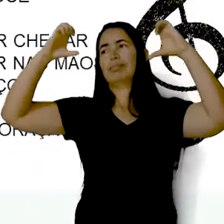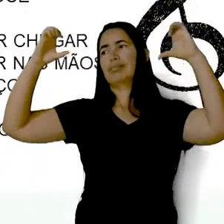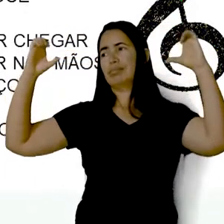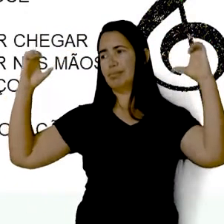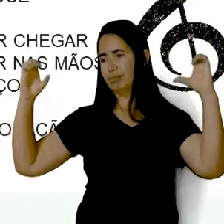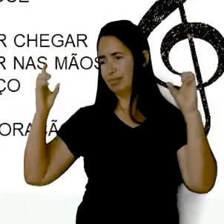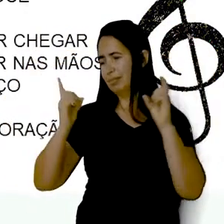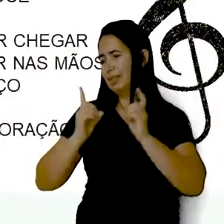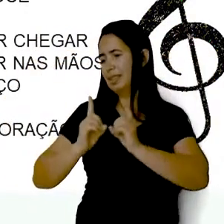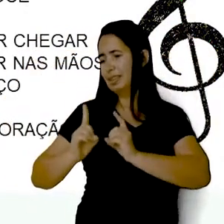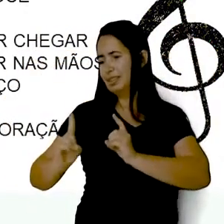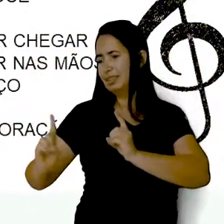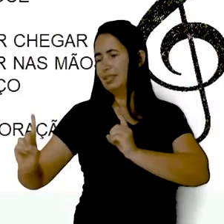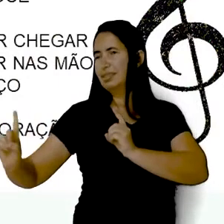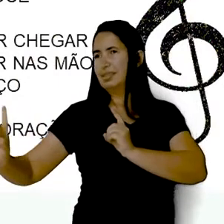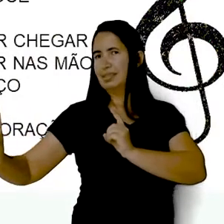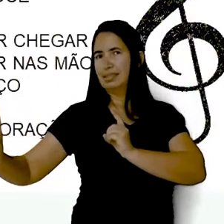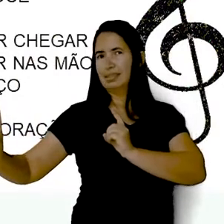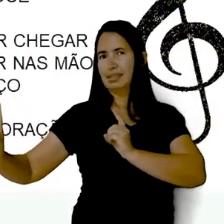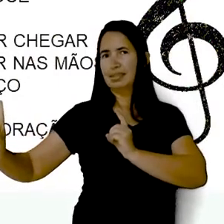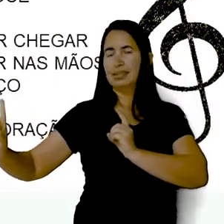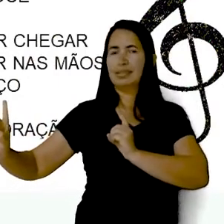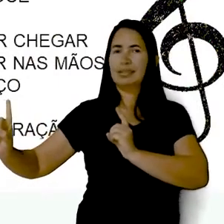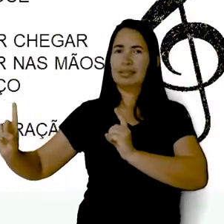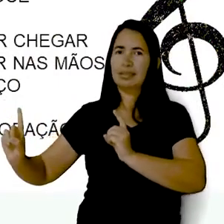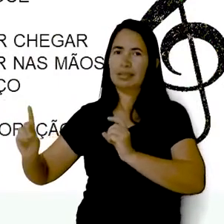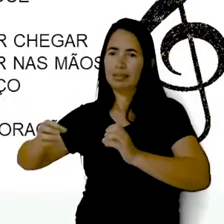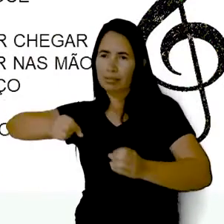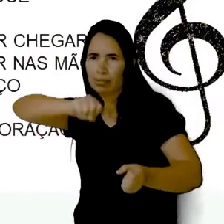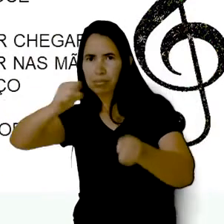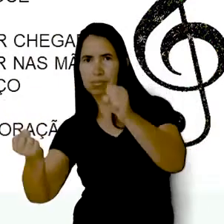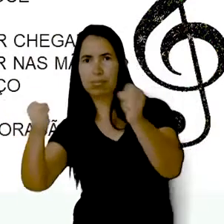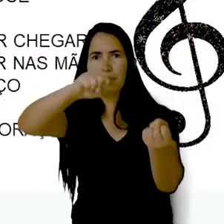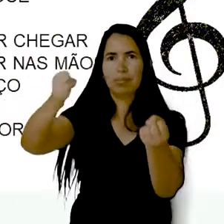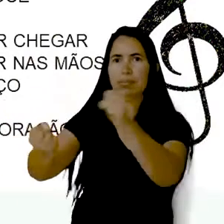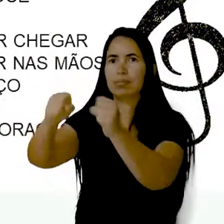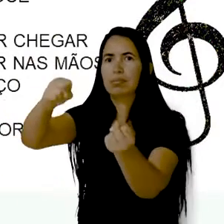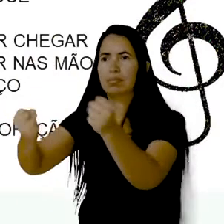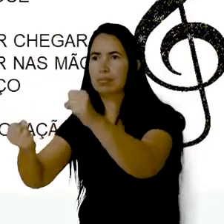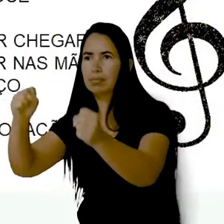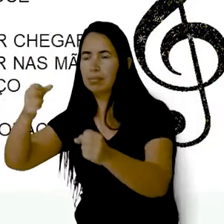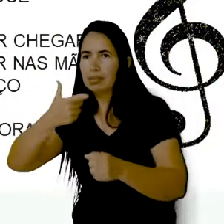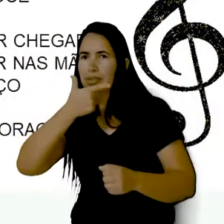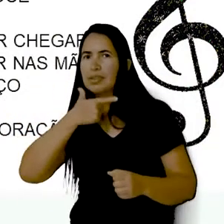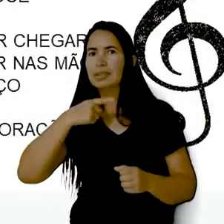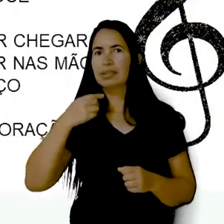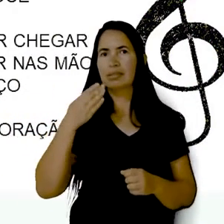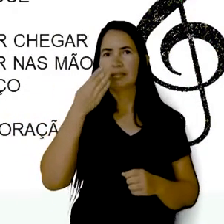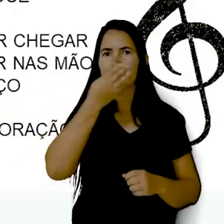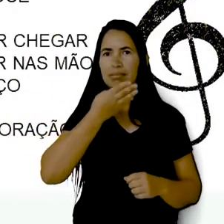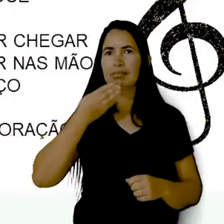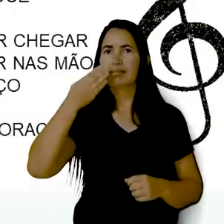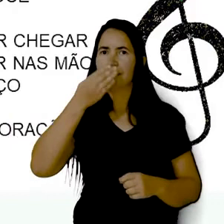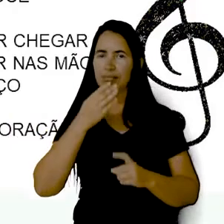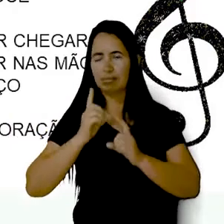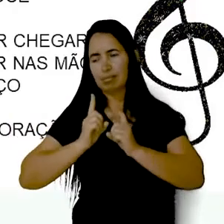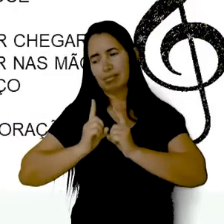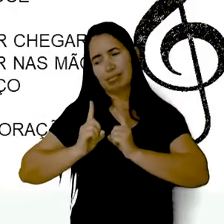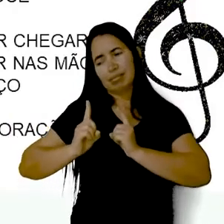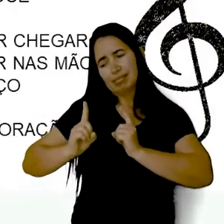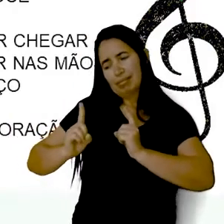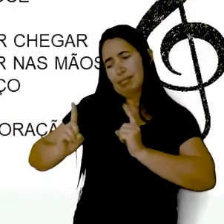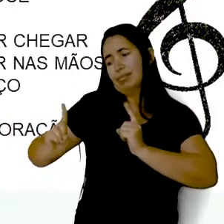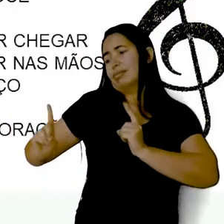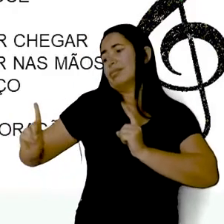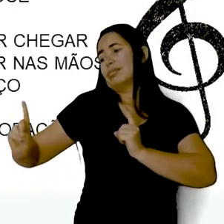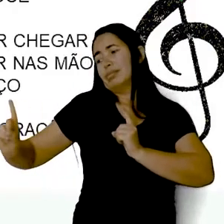assim sem você Carro sem estrada Queijo sem goiabada Sou eu, assim